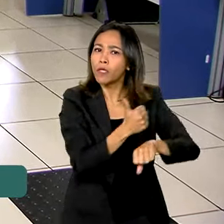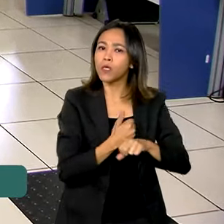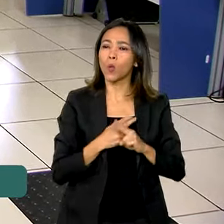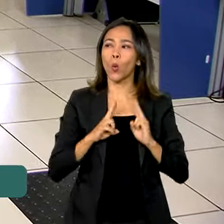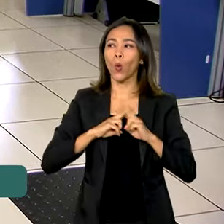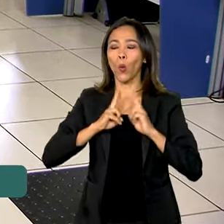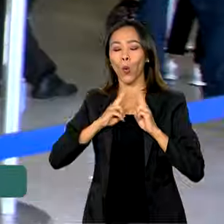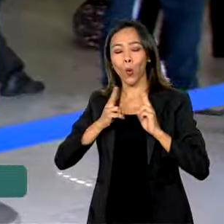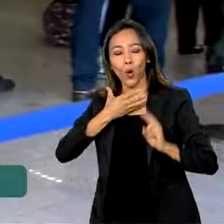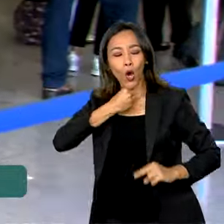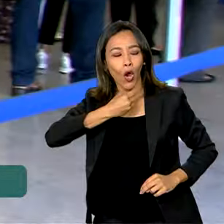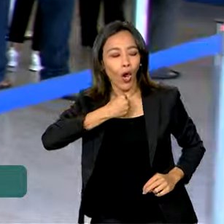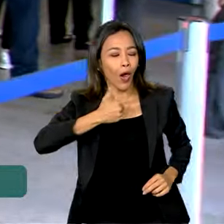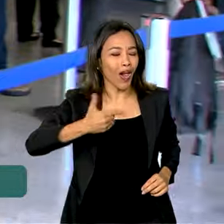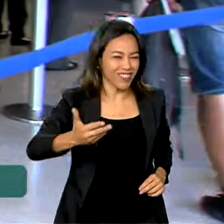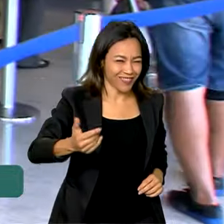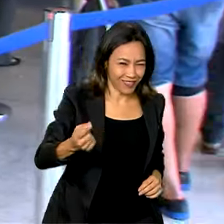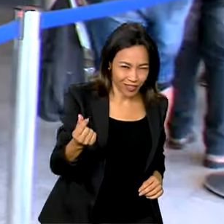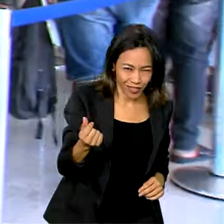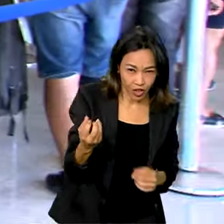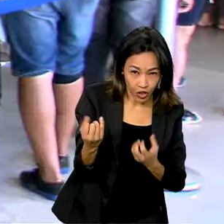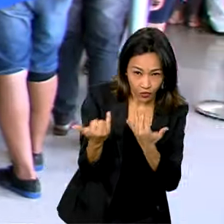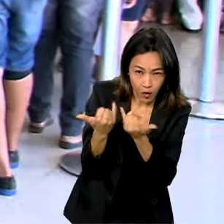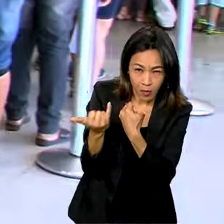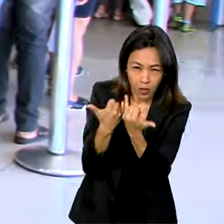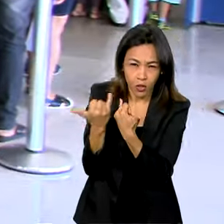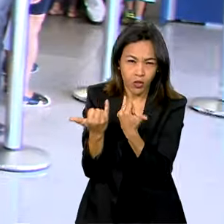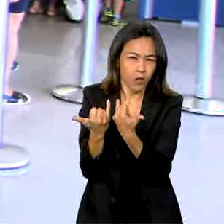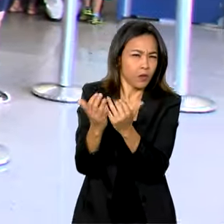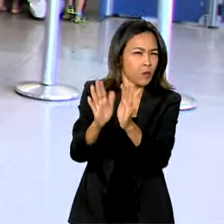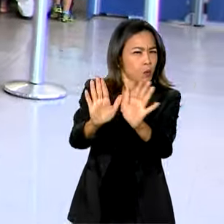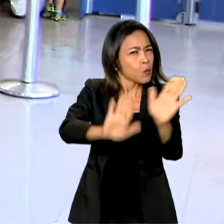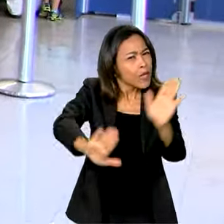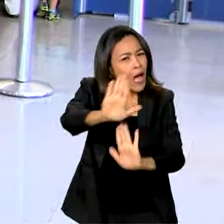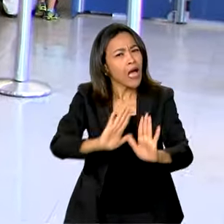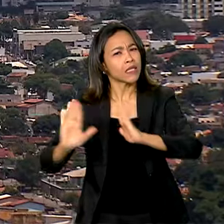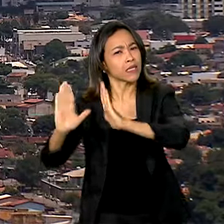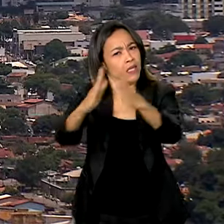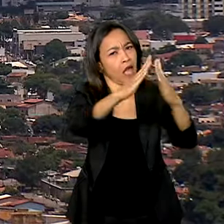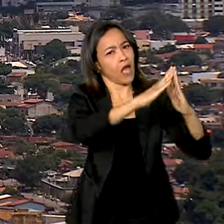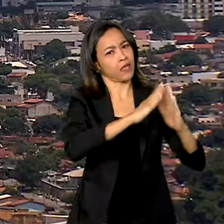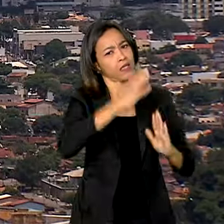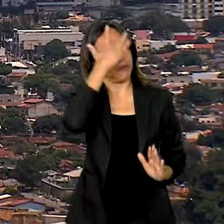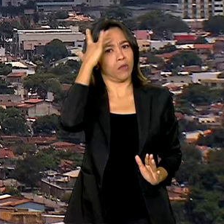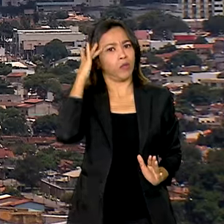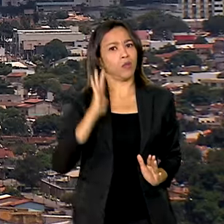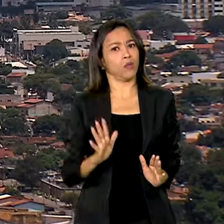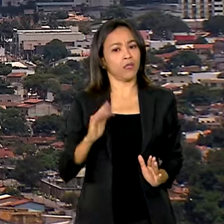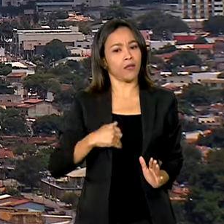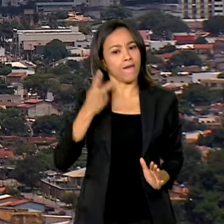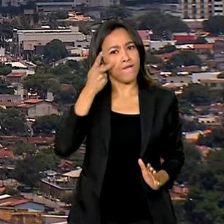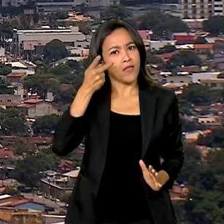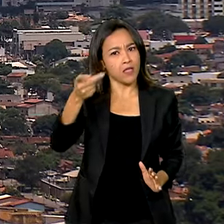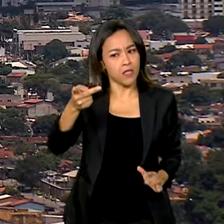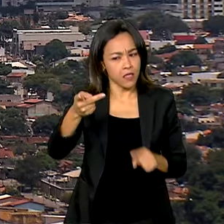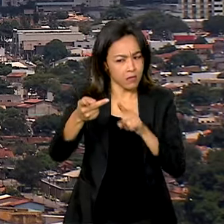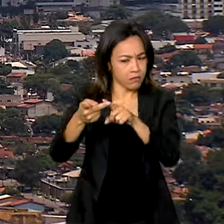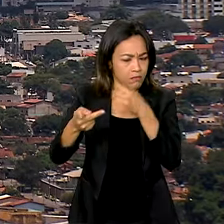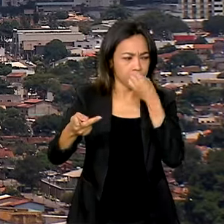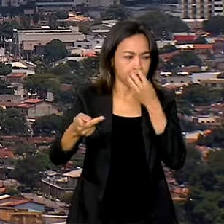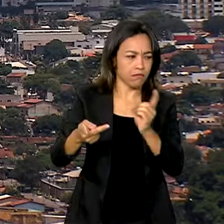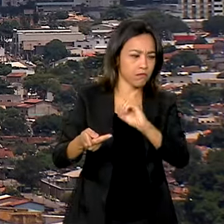passando por servidores e pedindo dados direto nas casas dos beneficiários. Uma visita nada